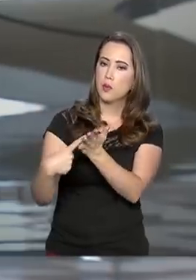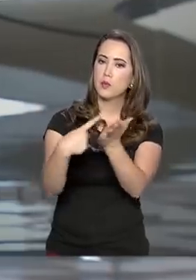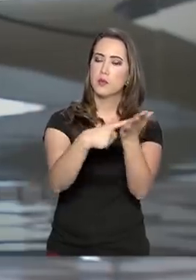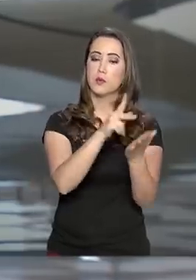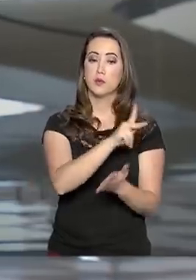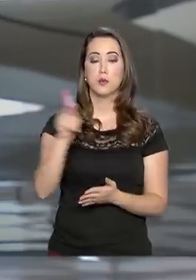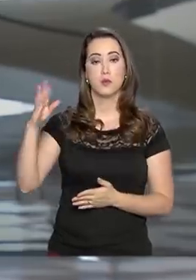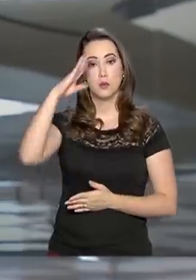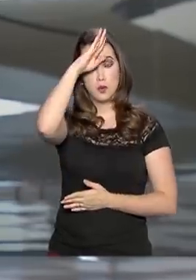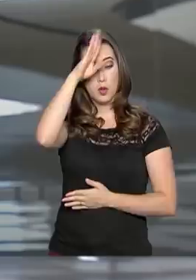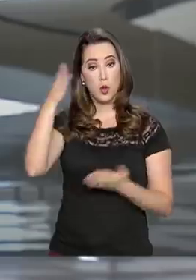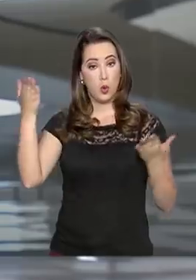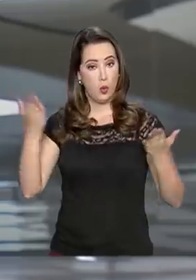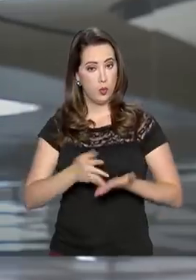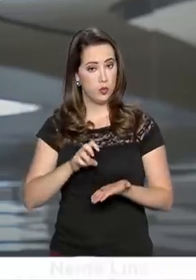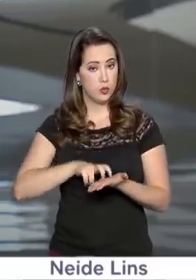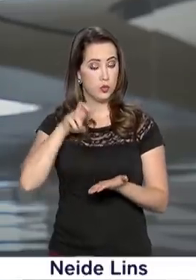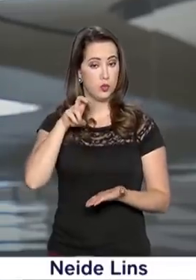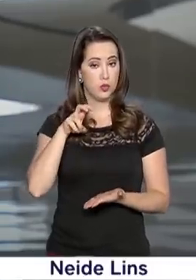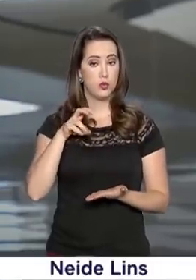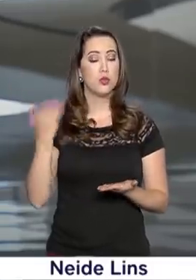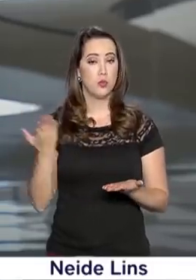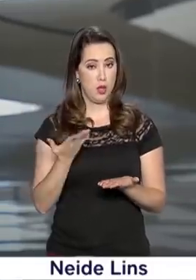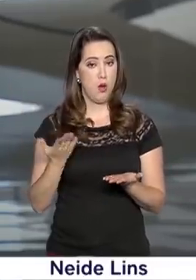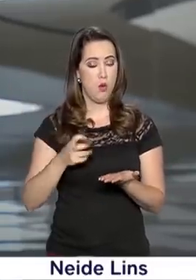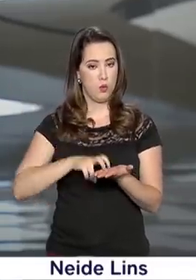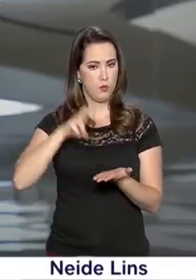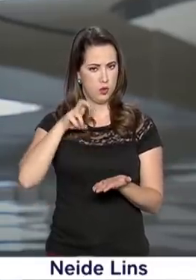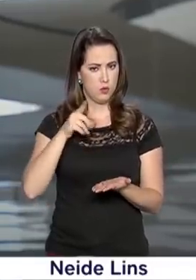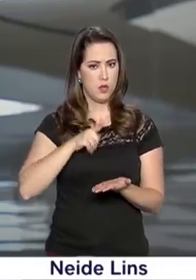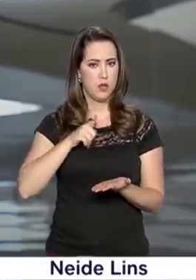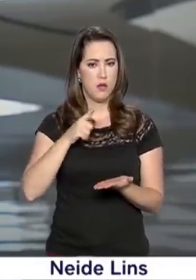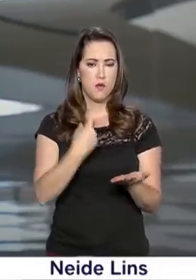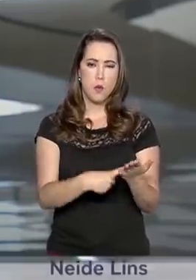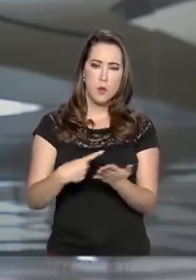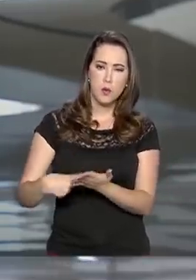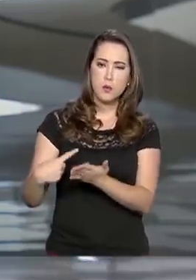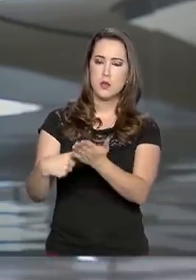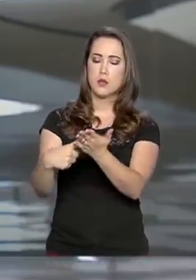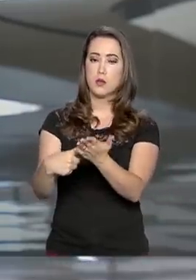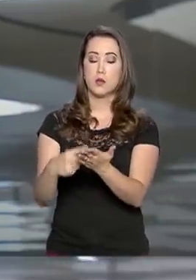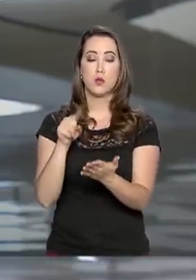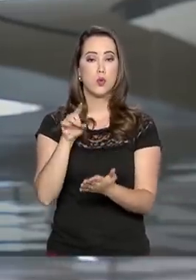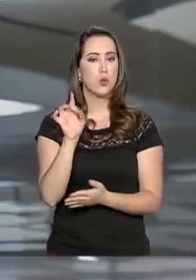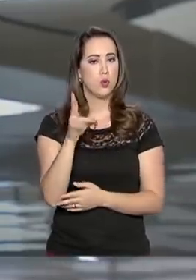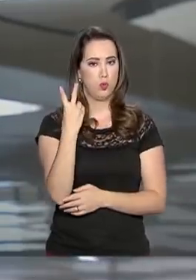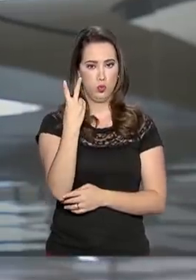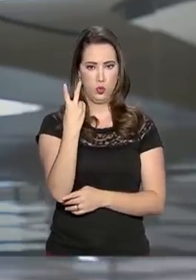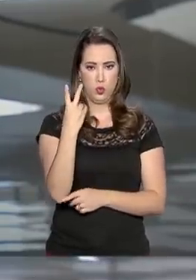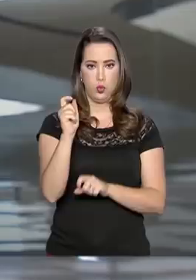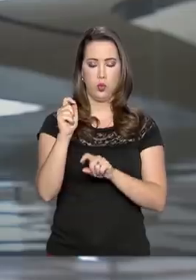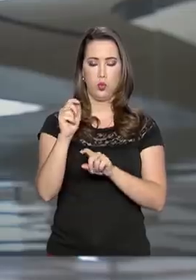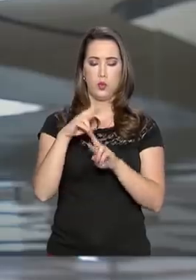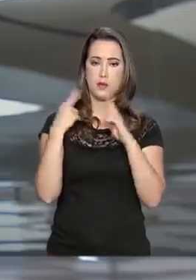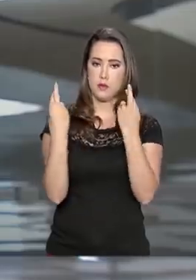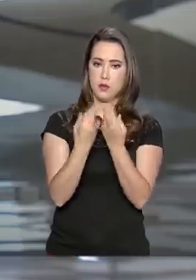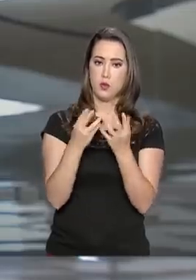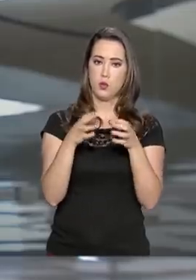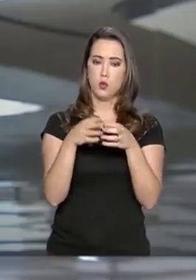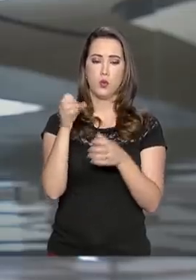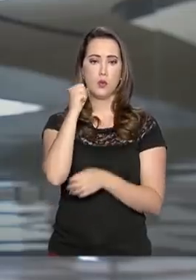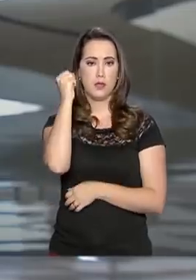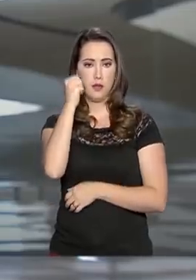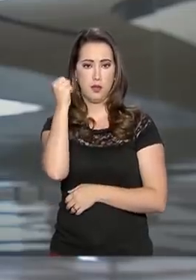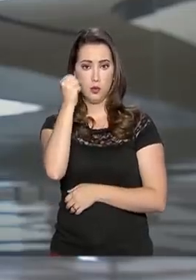presidente Jair Bolsonaro, que hoje, na manhã de hoje, ele teve uma agenda curta aqui no Palácio. Teve apenas duas reuniões com os senadores